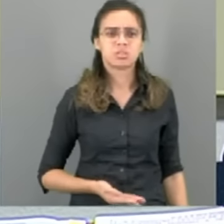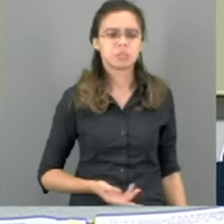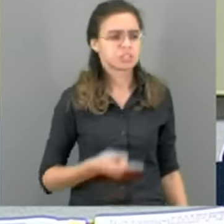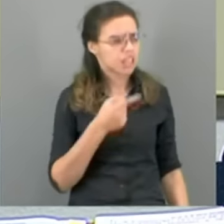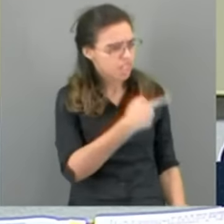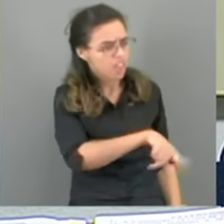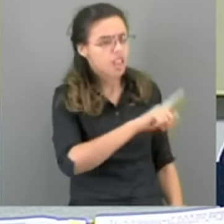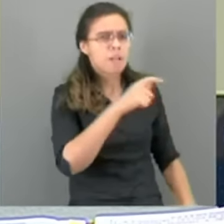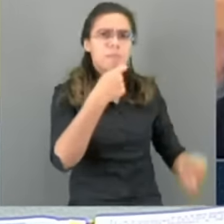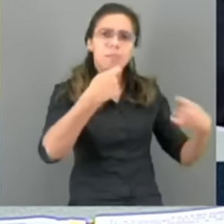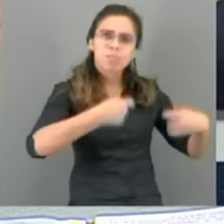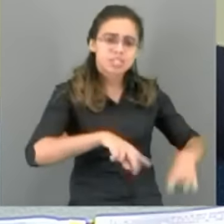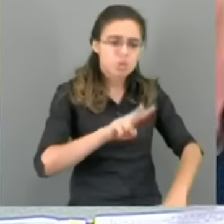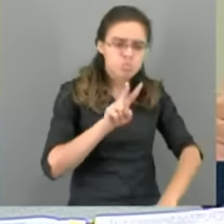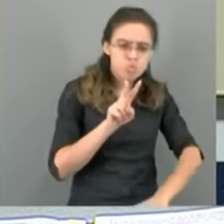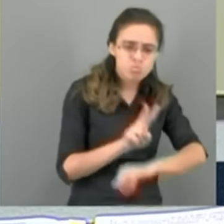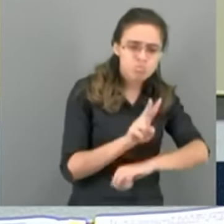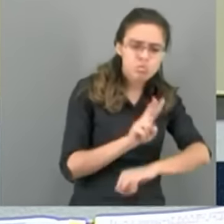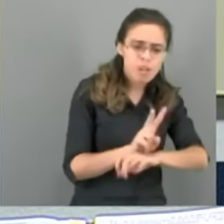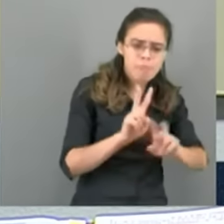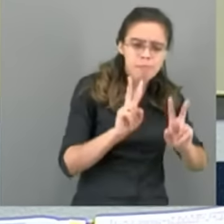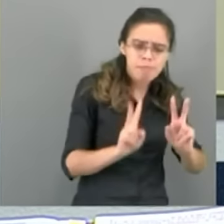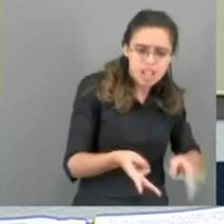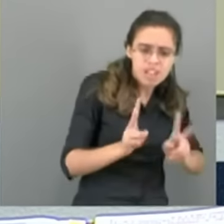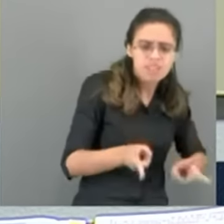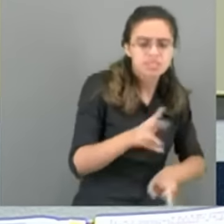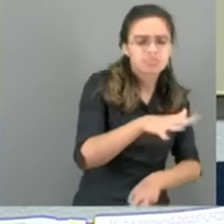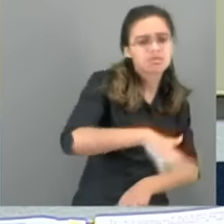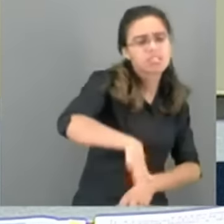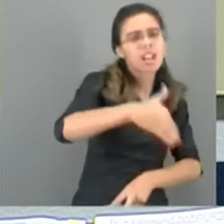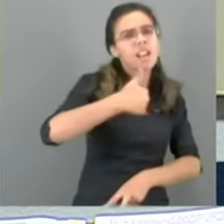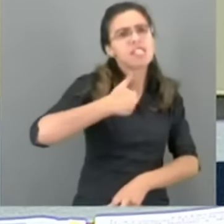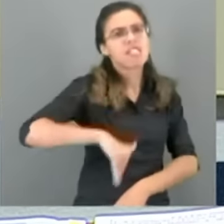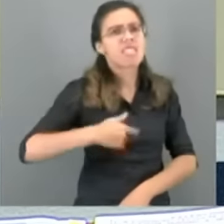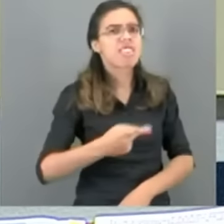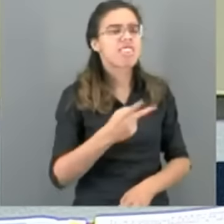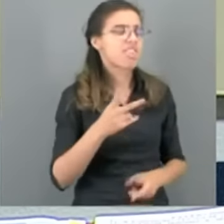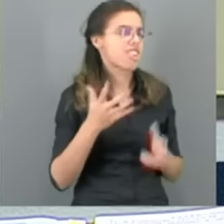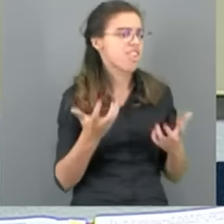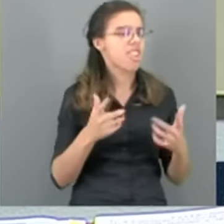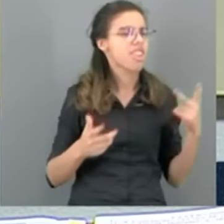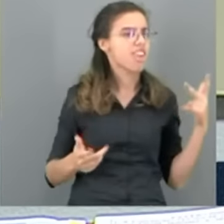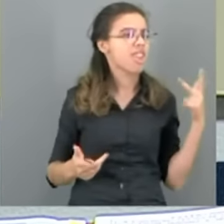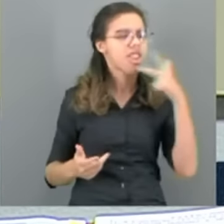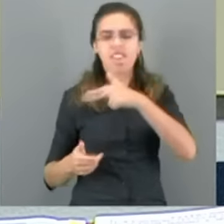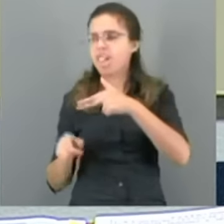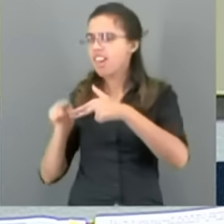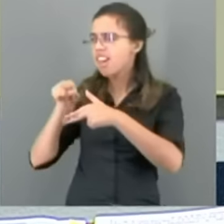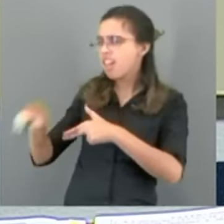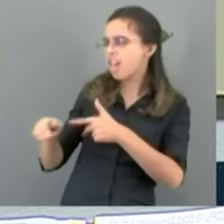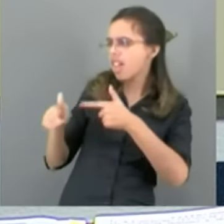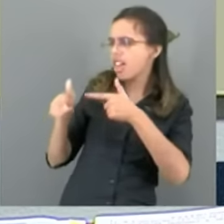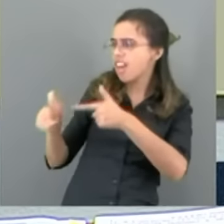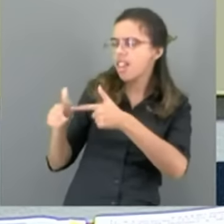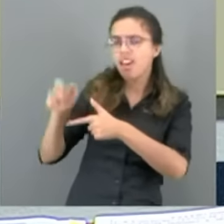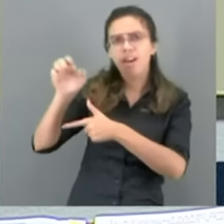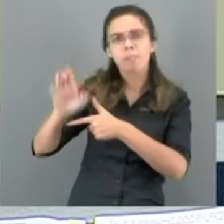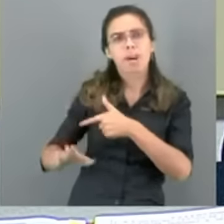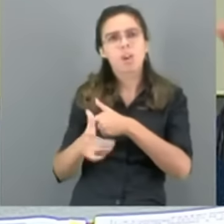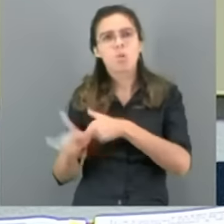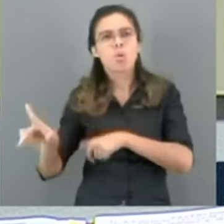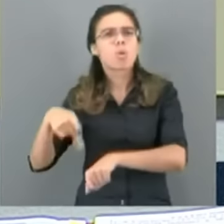dos problemas da Argentina, quer se meter num outro país, atacar um outro país.